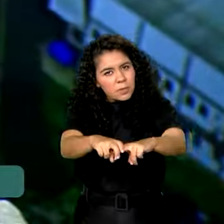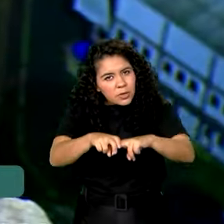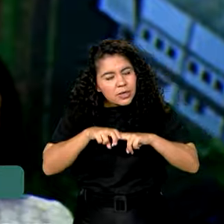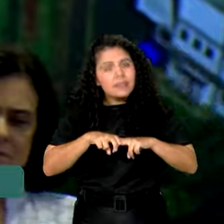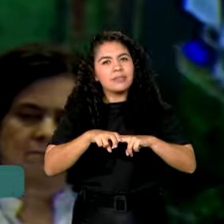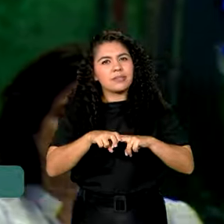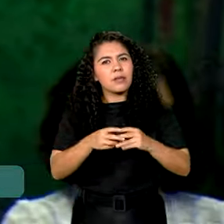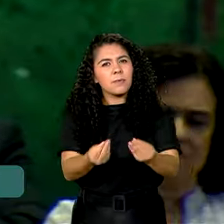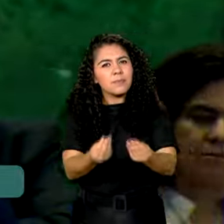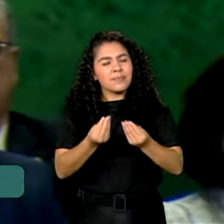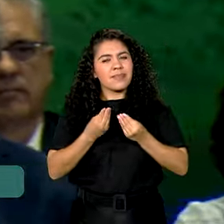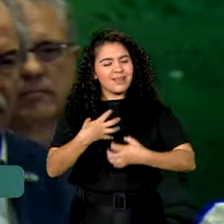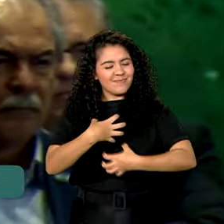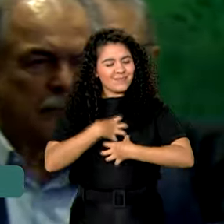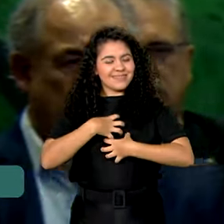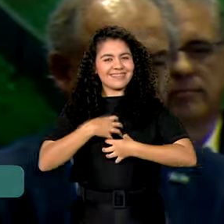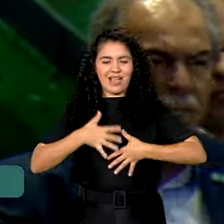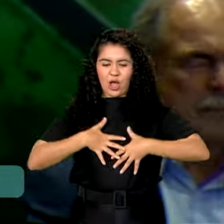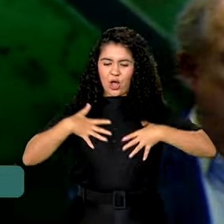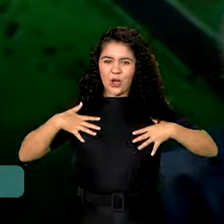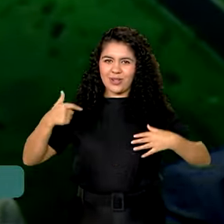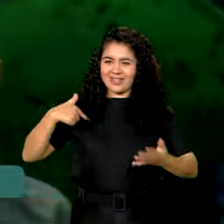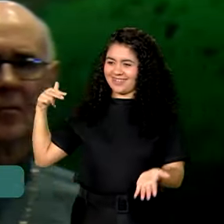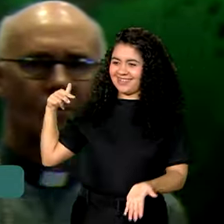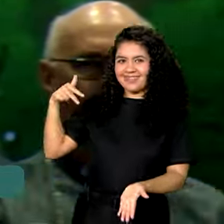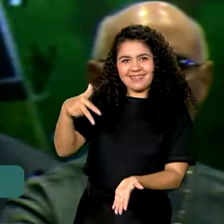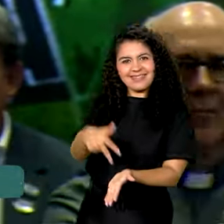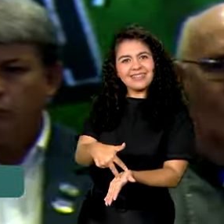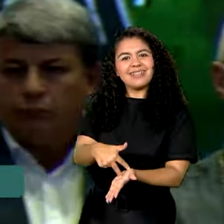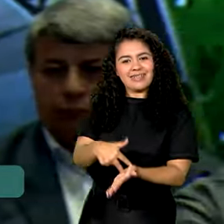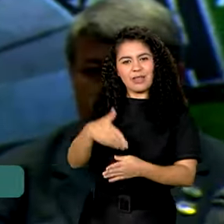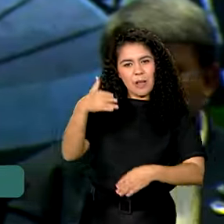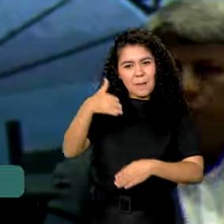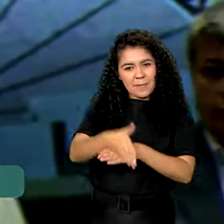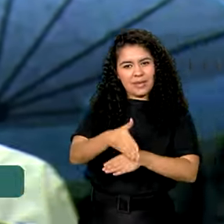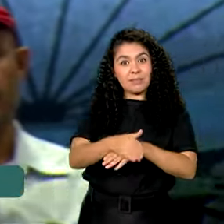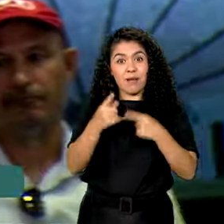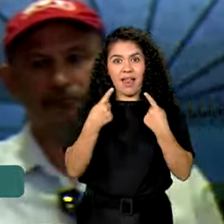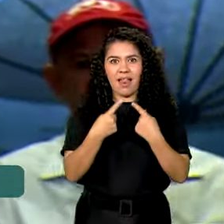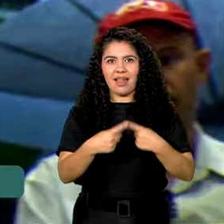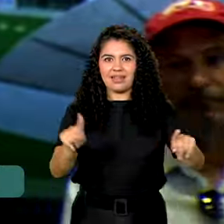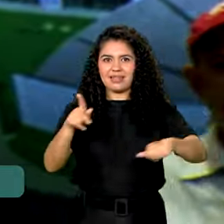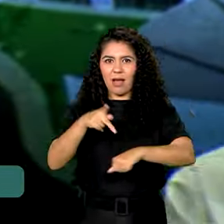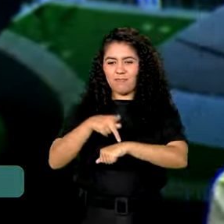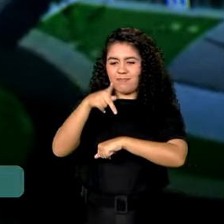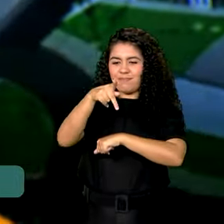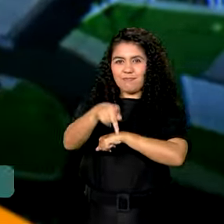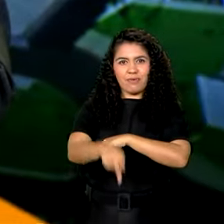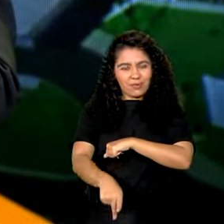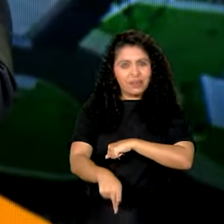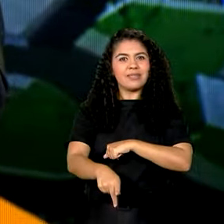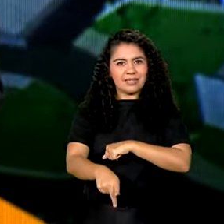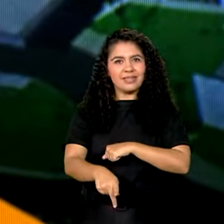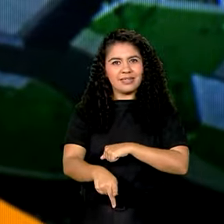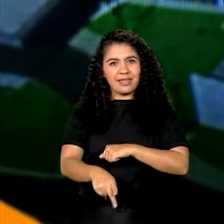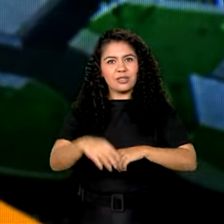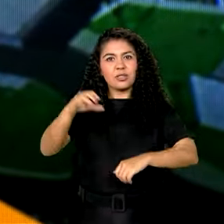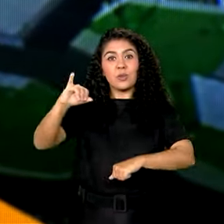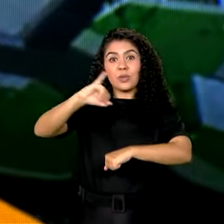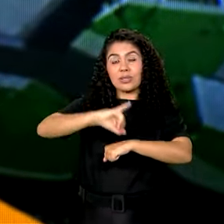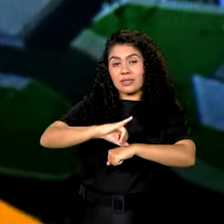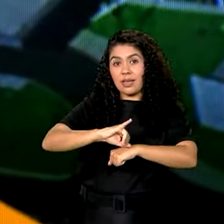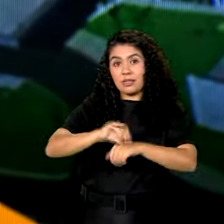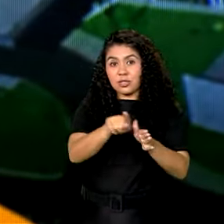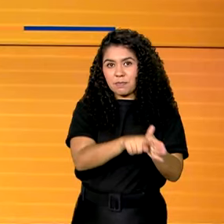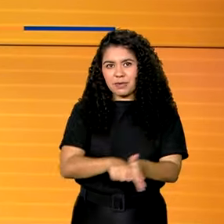que me faz ficar orgulhoso de vir aqui participar de um lançamento de Pedra Fundamental, de um centro de pesquisa